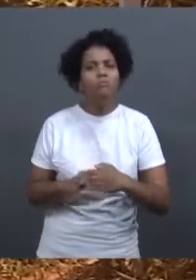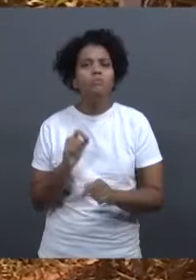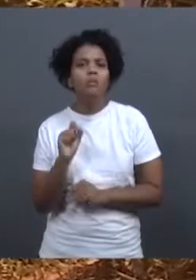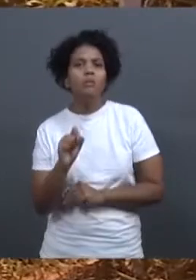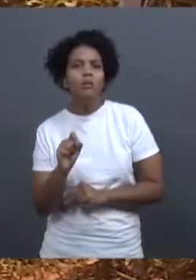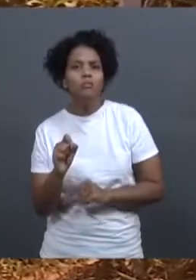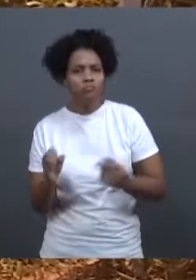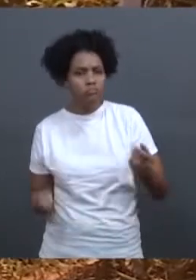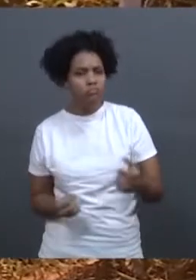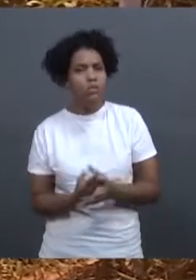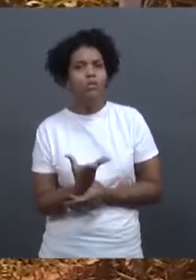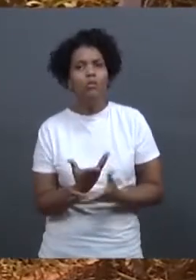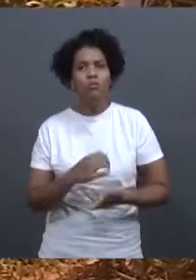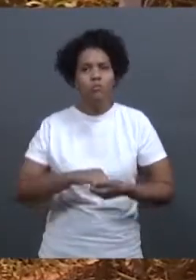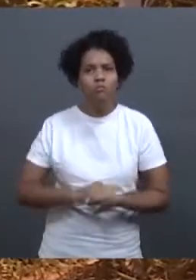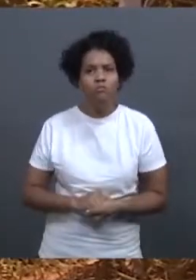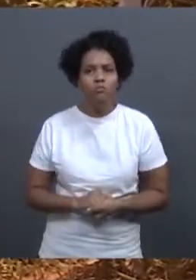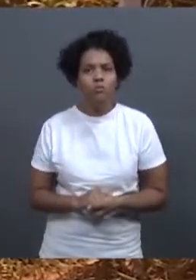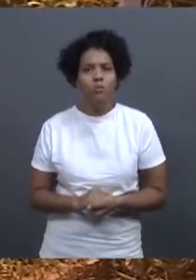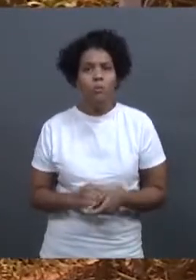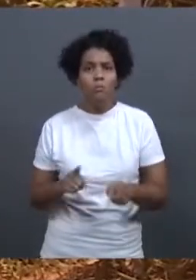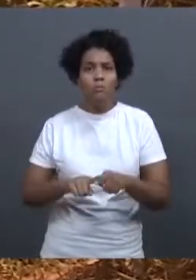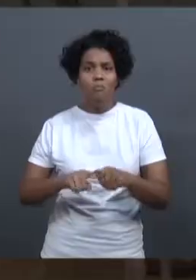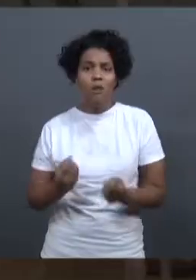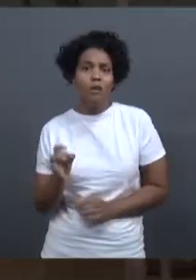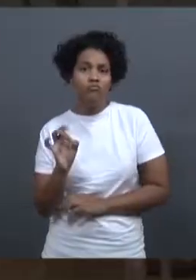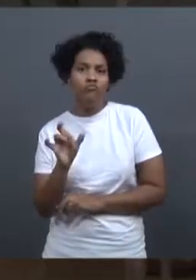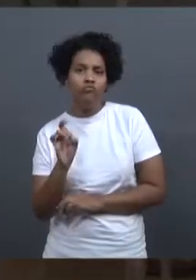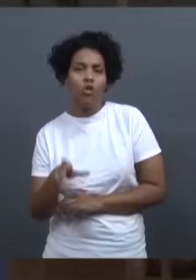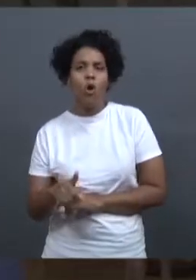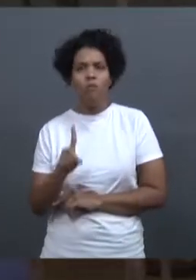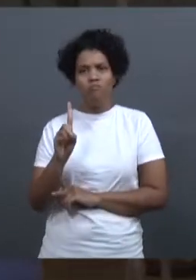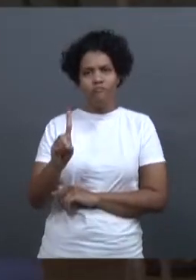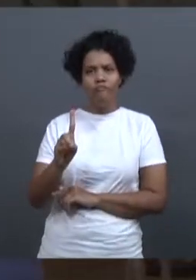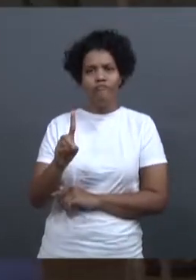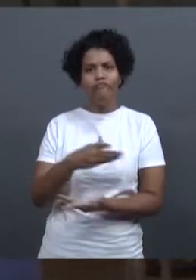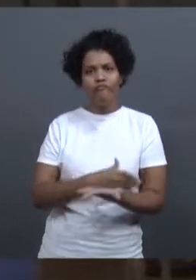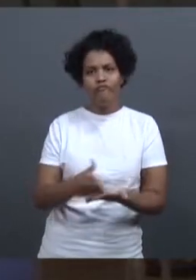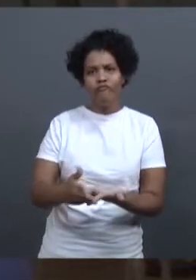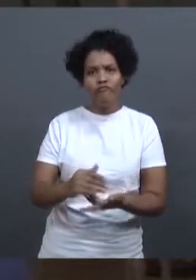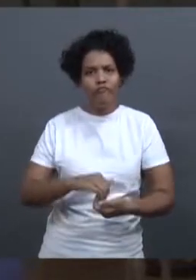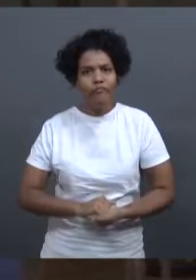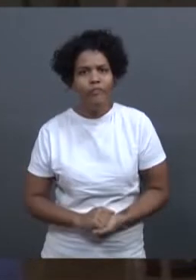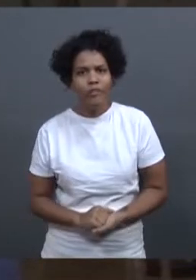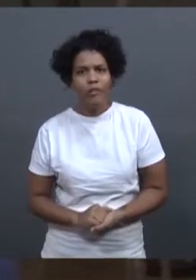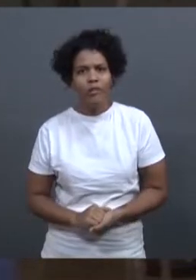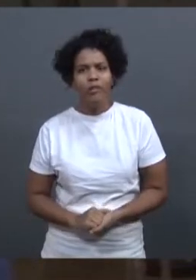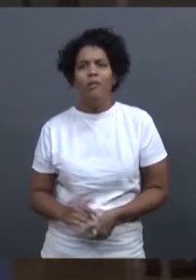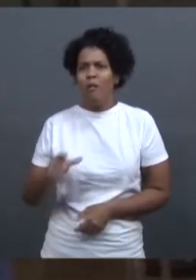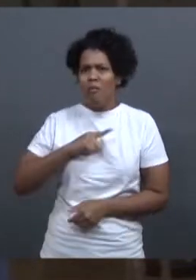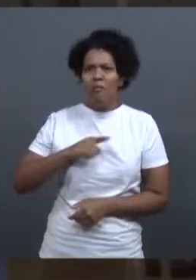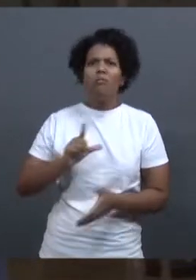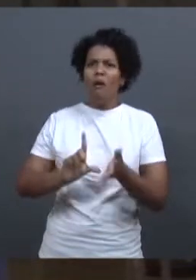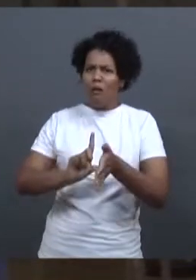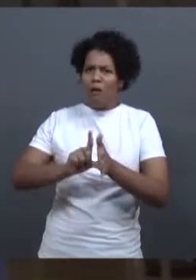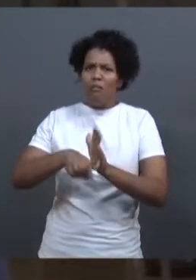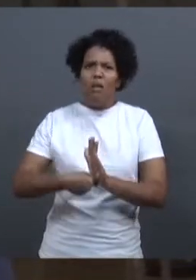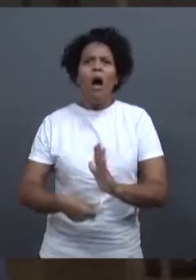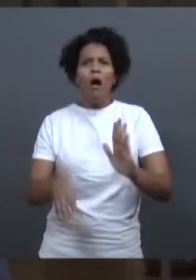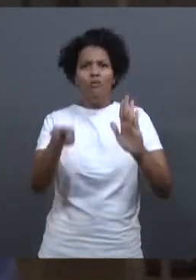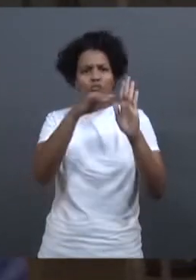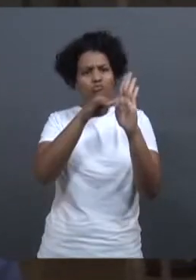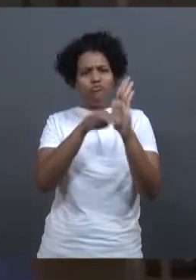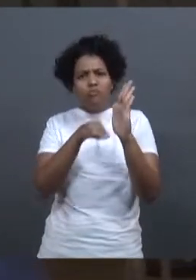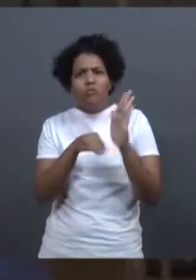Renova. Mas até agora, apenas um foi cumprido. Todos os demais programas estão com atraso em relação ao cronograma. Alguns deles